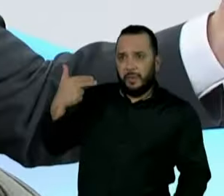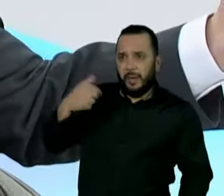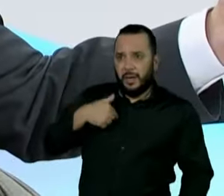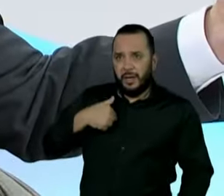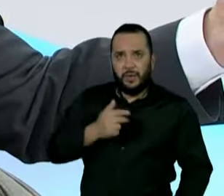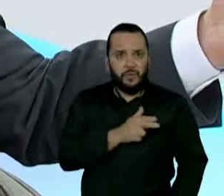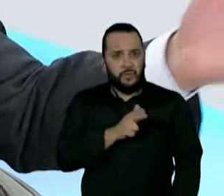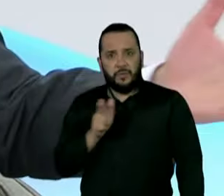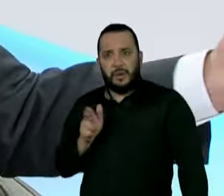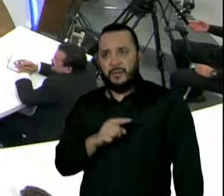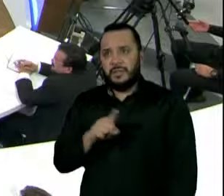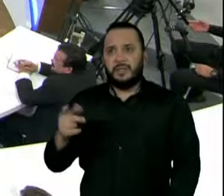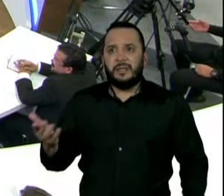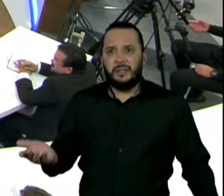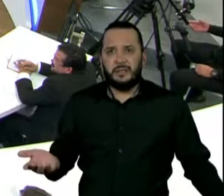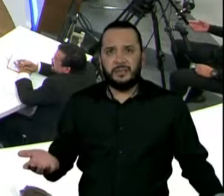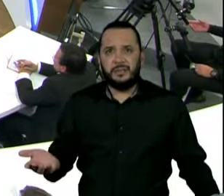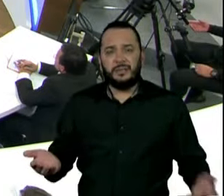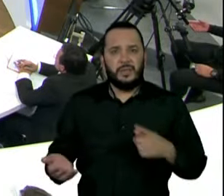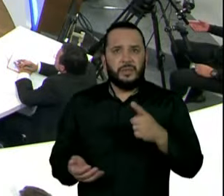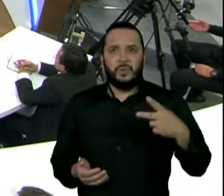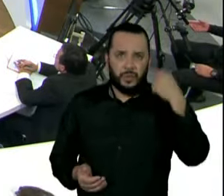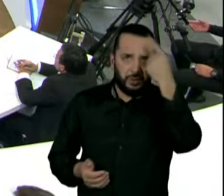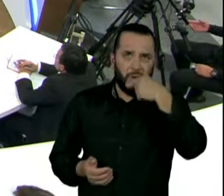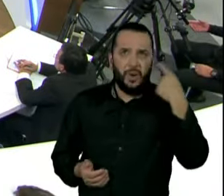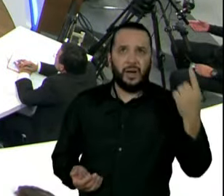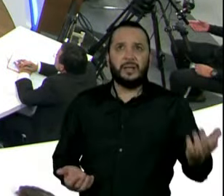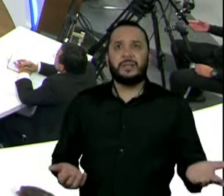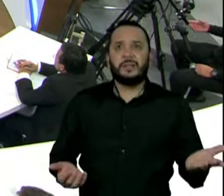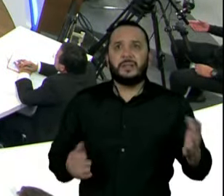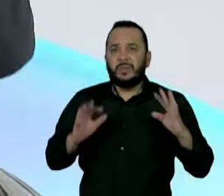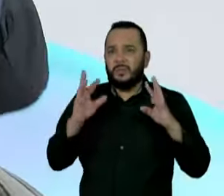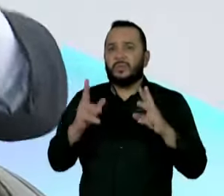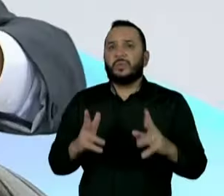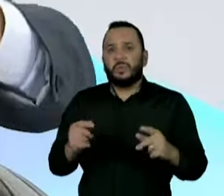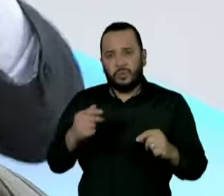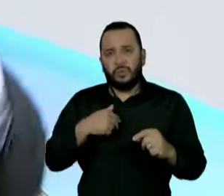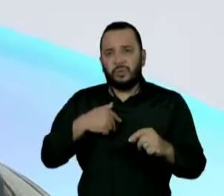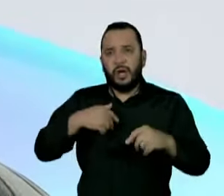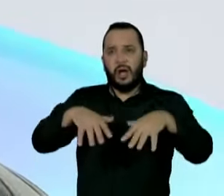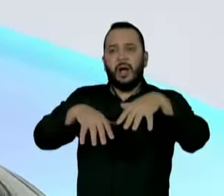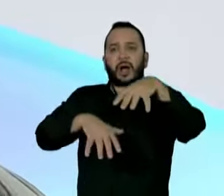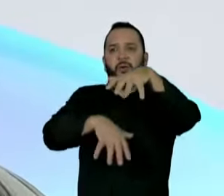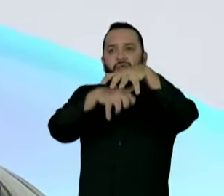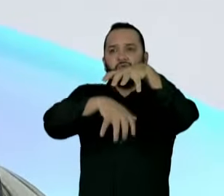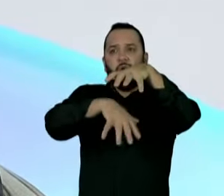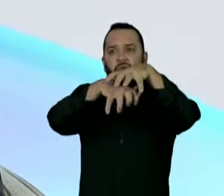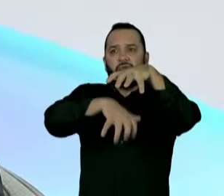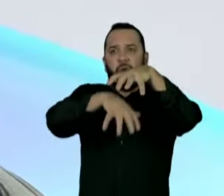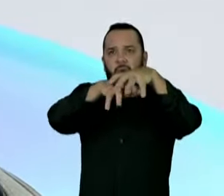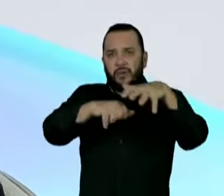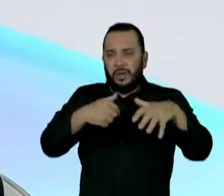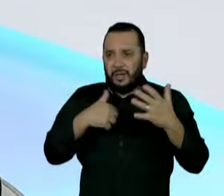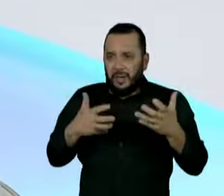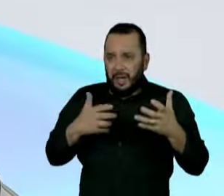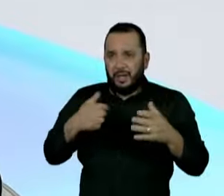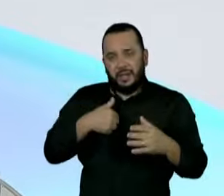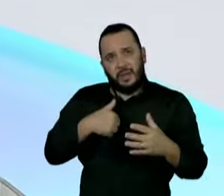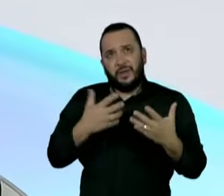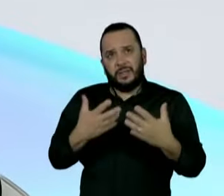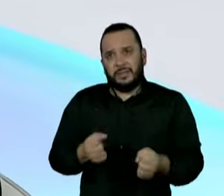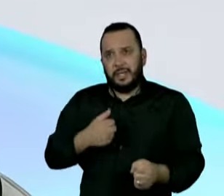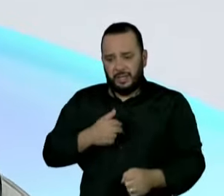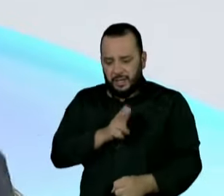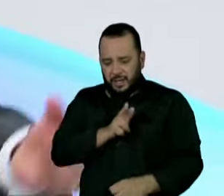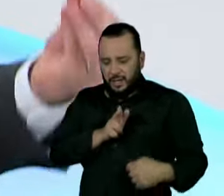todos vocês aqui? Governador. Primeiramente, doze horas seguidas, tudo guardado numa nuvem e querem fazer... Eu engoli que aquelas câmeras foram